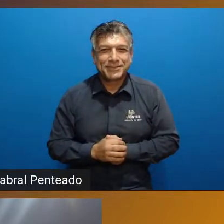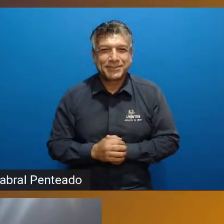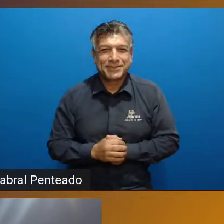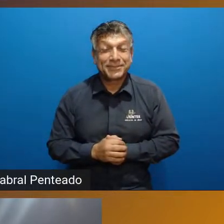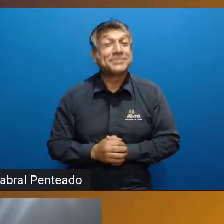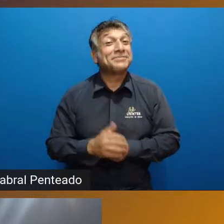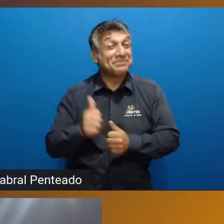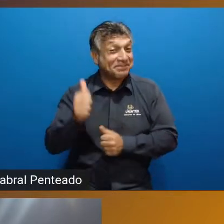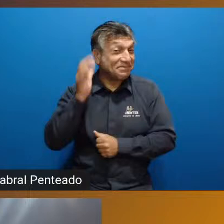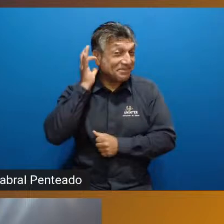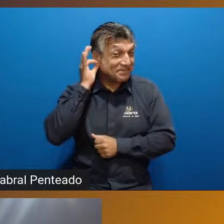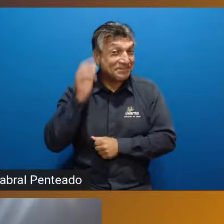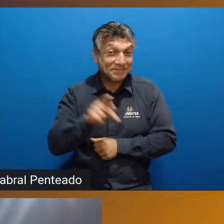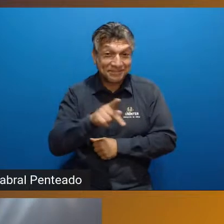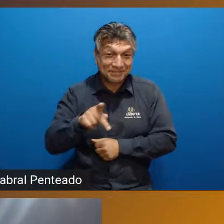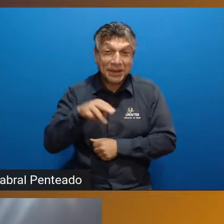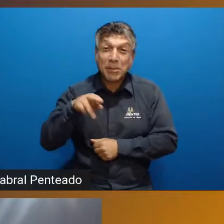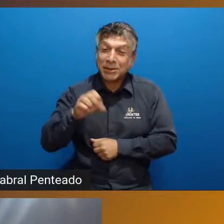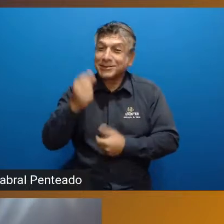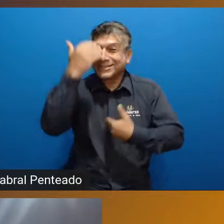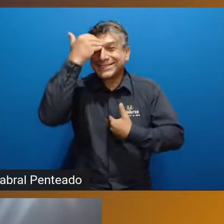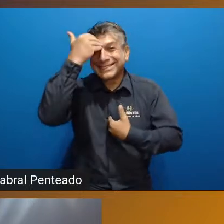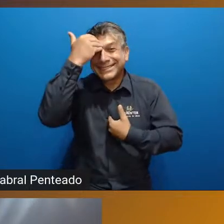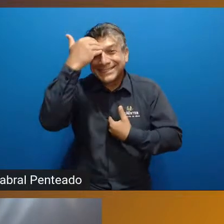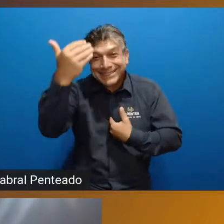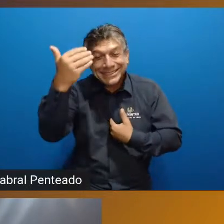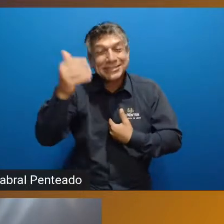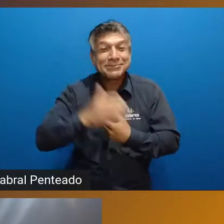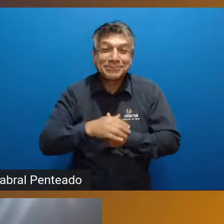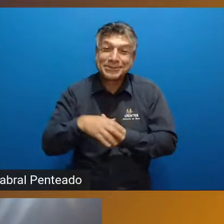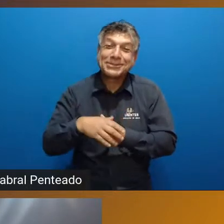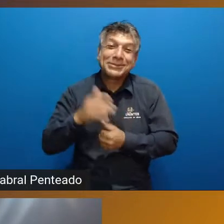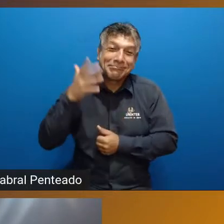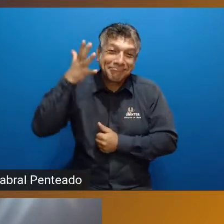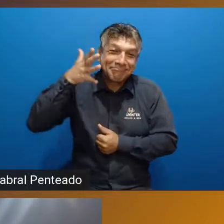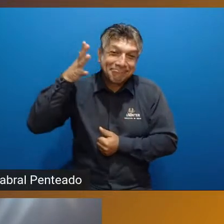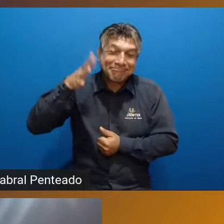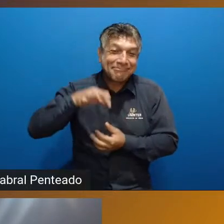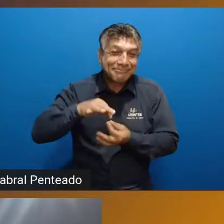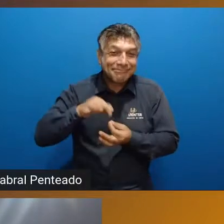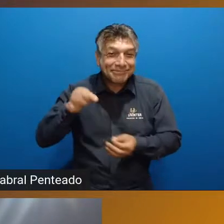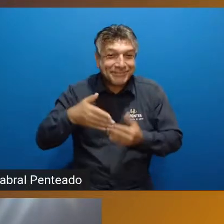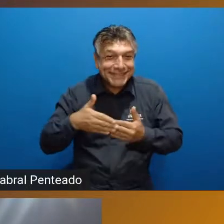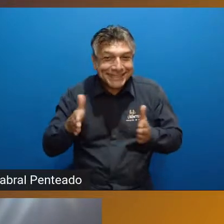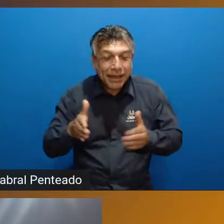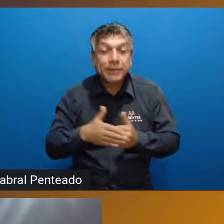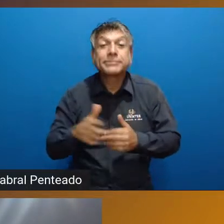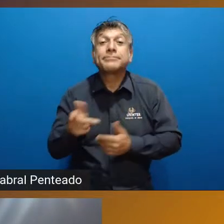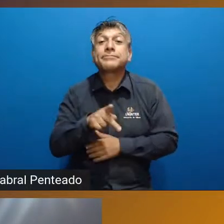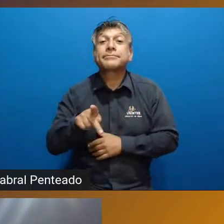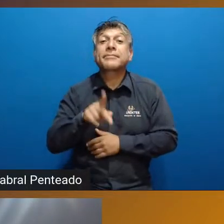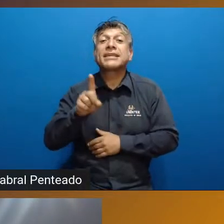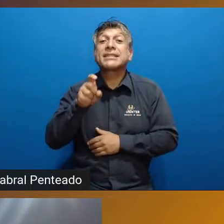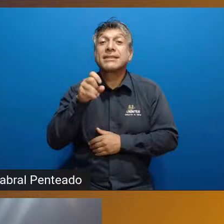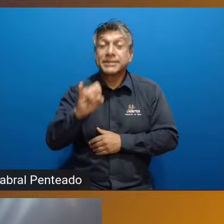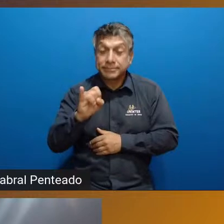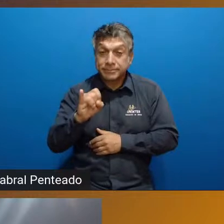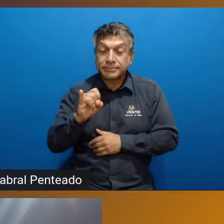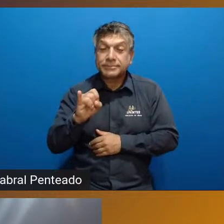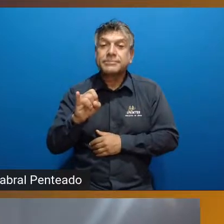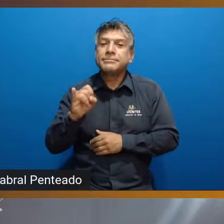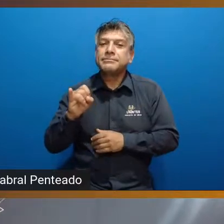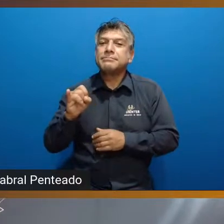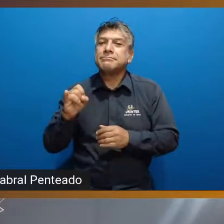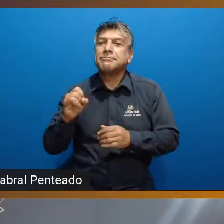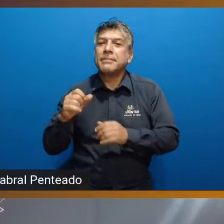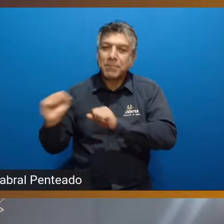Ótimo, professor Marcos. Muito obrigada pelas suas palavras. Eu peço agora ao professor Sidney, que também